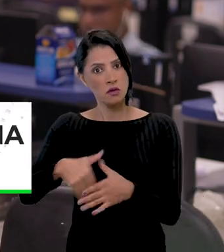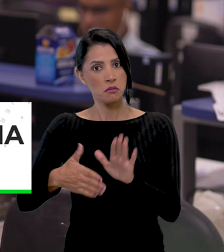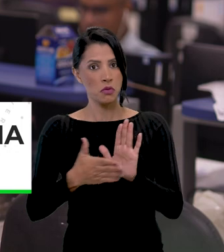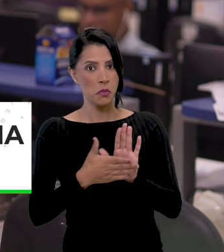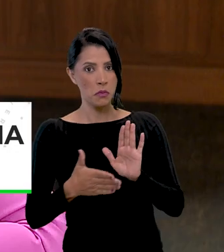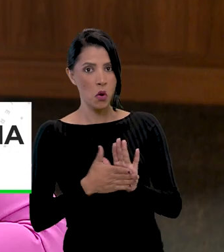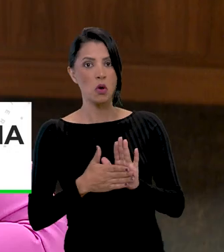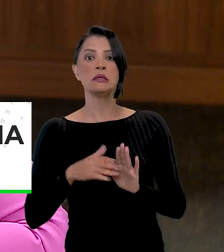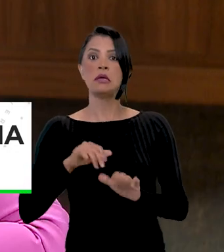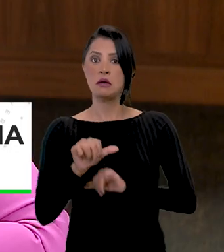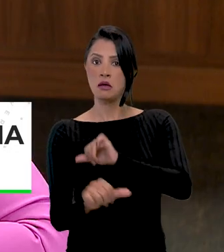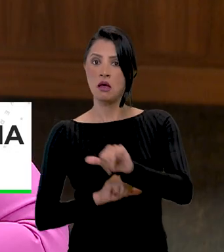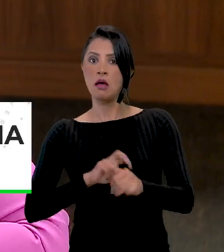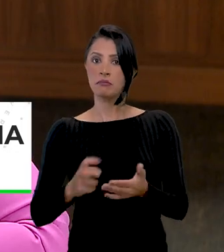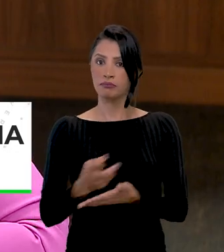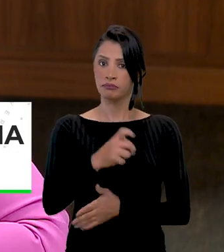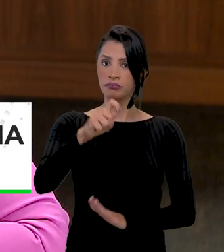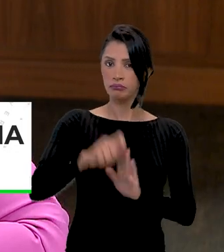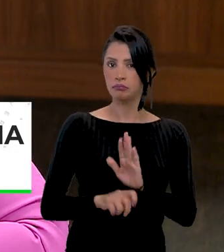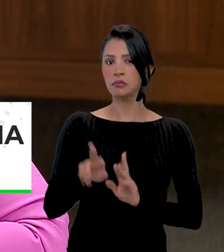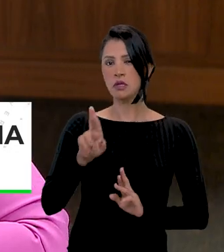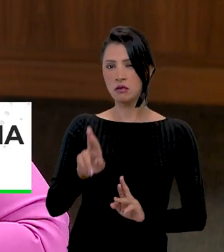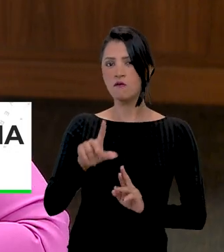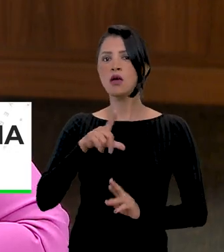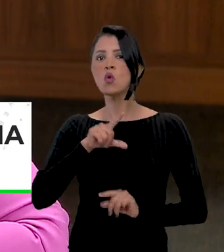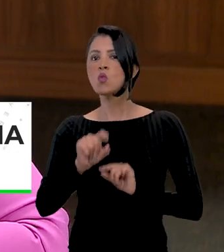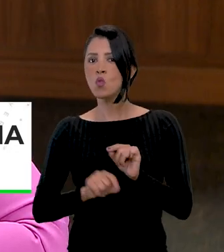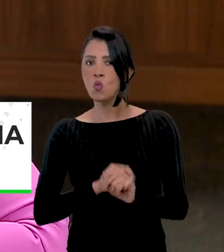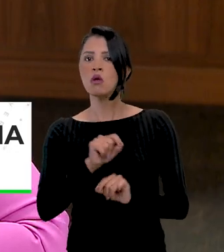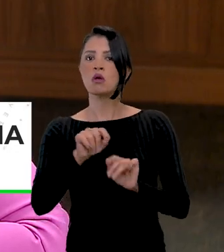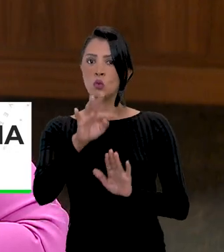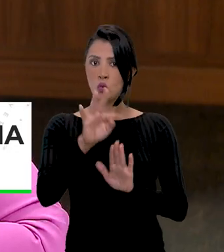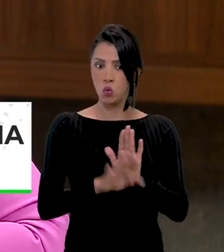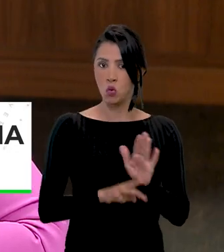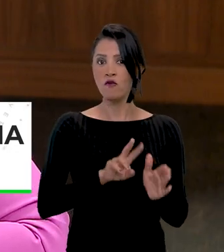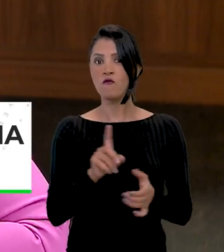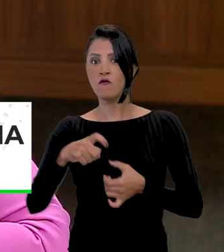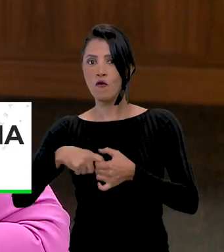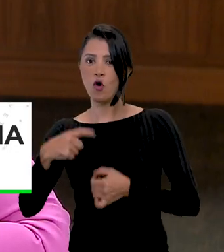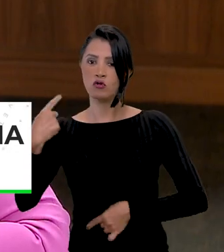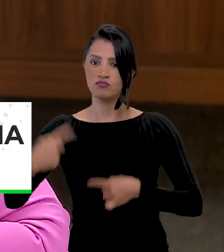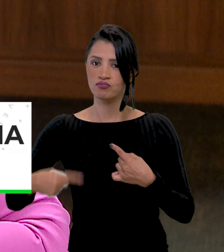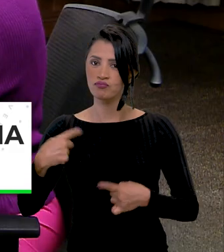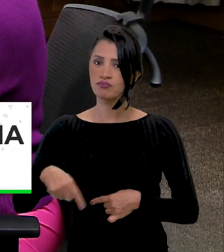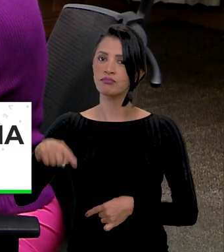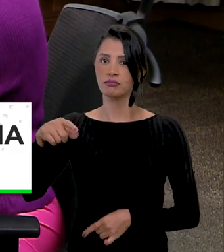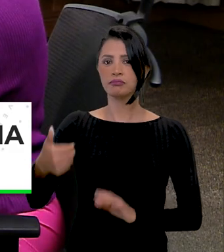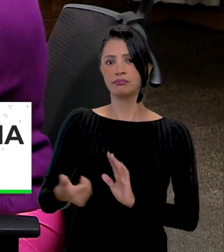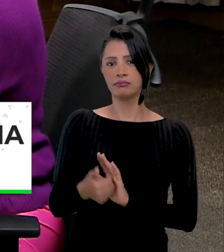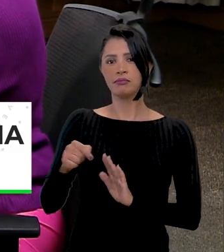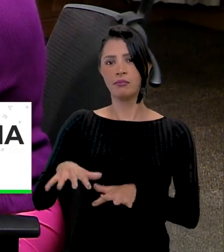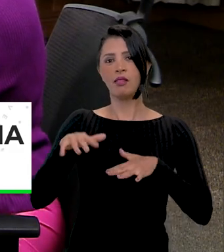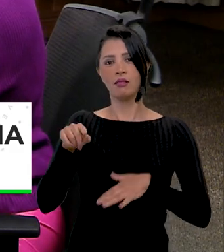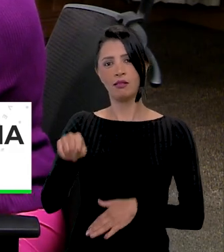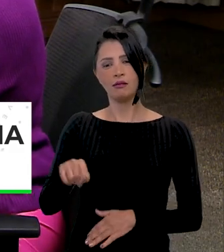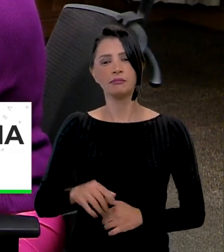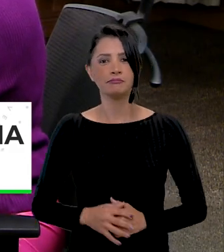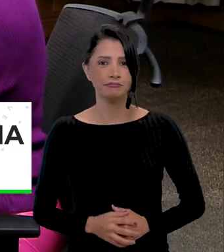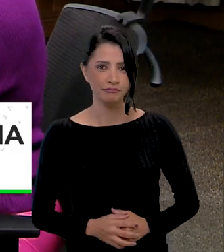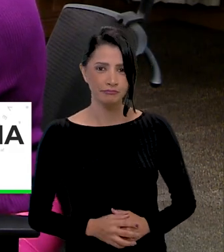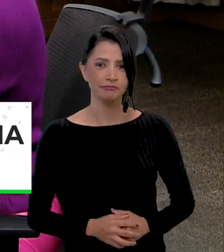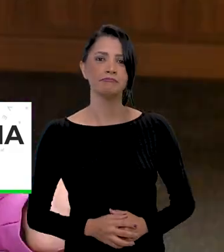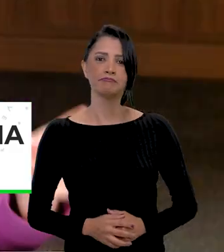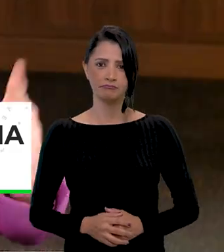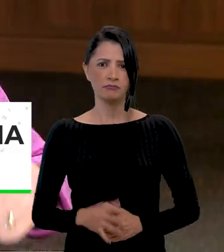da proposta da reforma tributária. A expectativa é grande, já que o texto volta a ser discutido hoje no plenário da Câmara dos